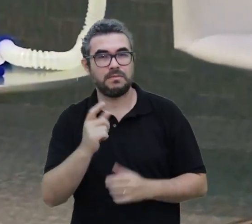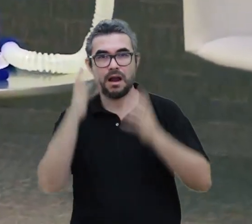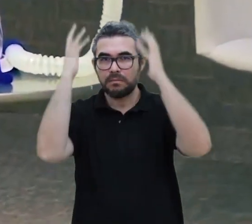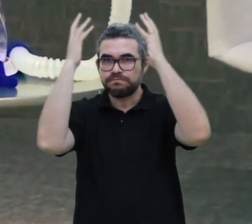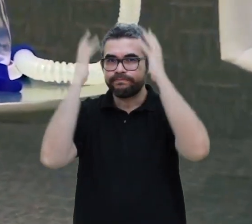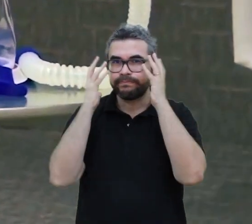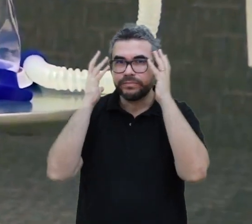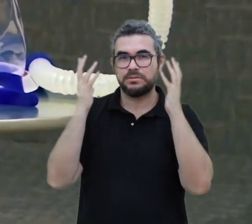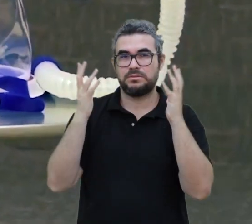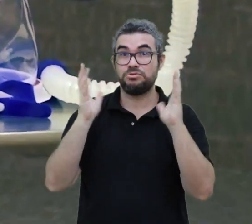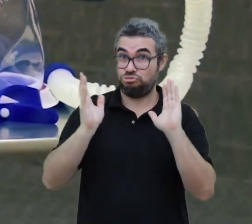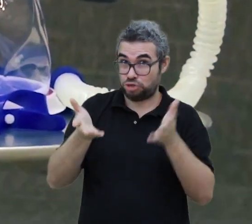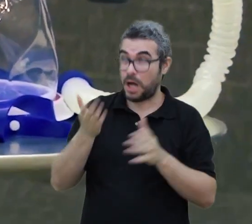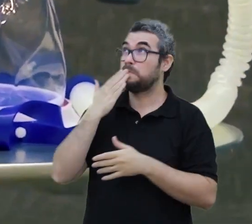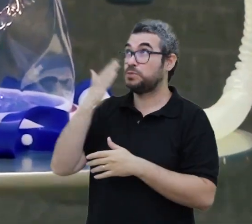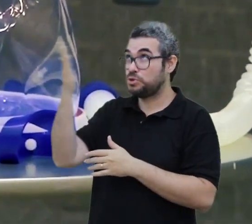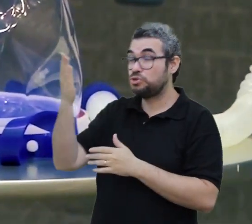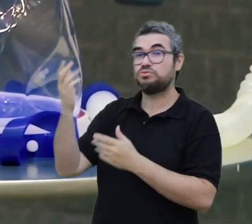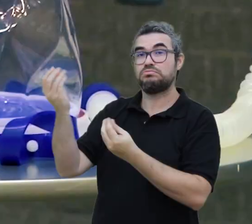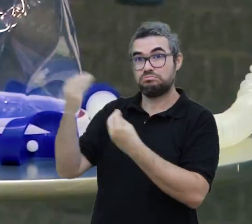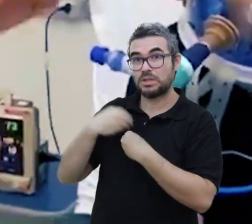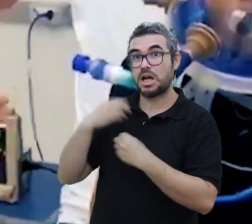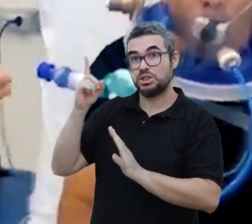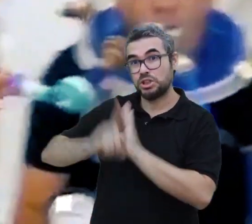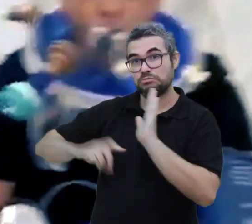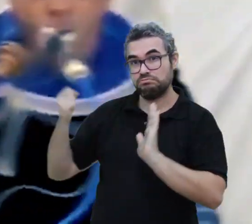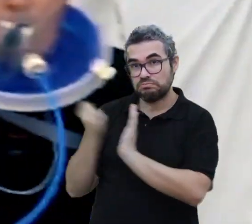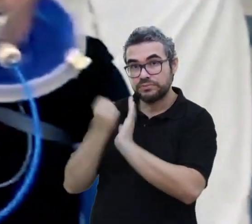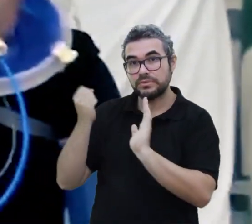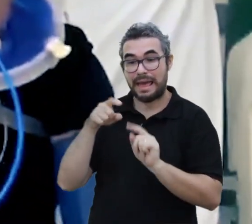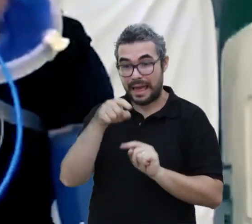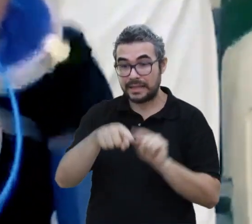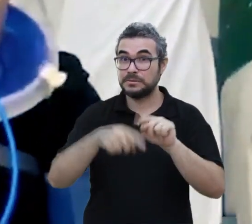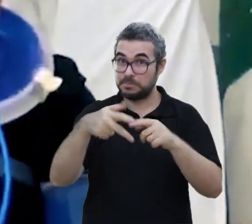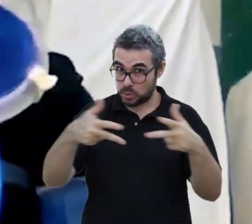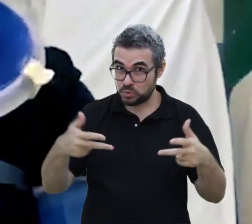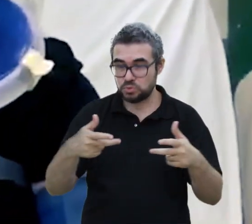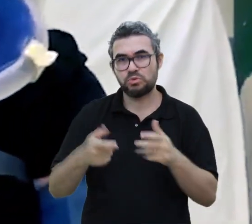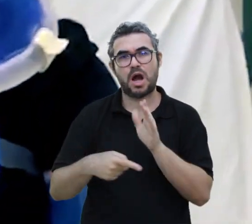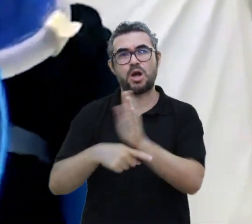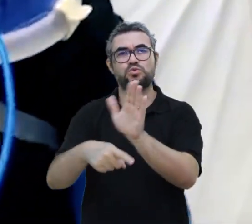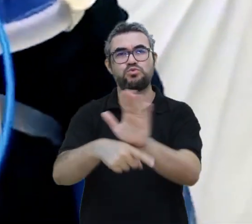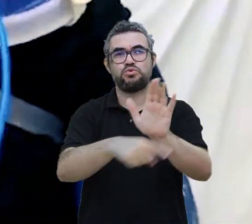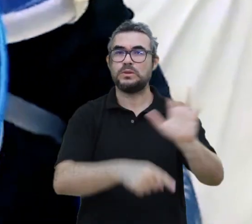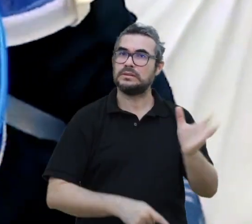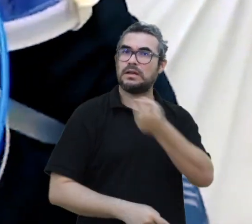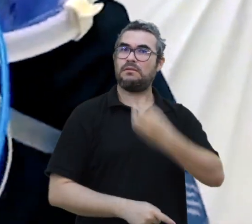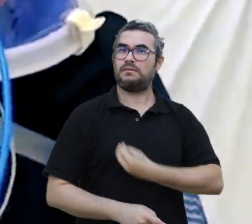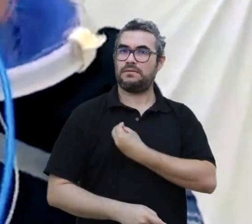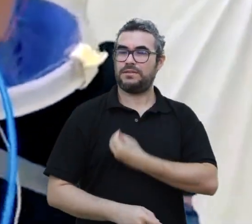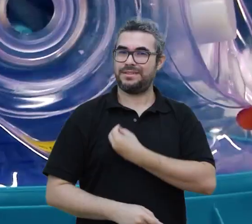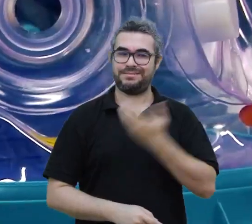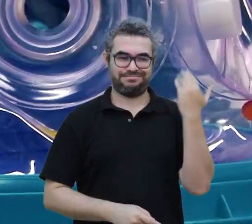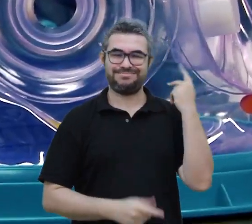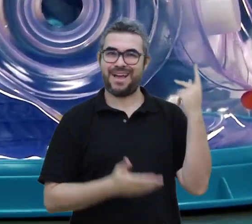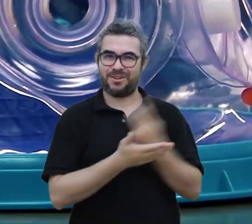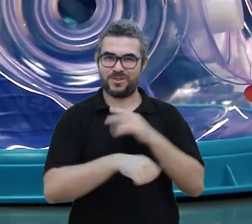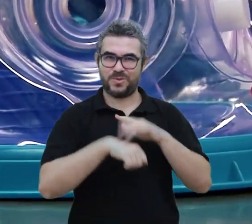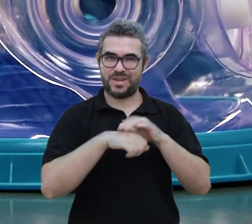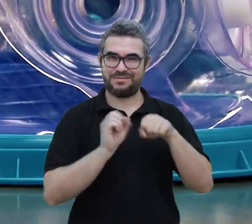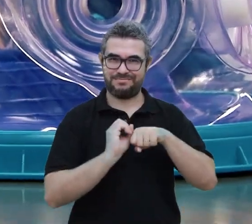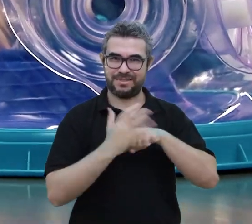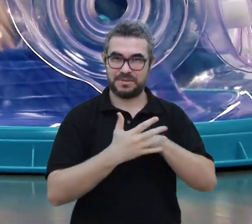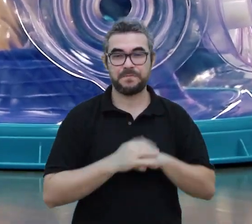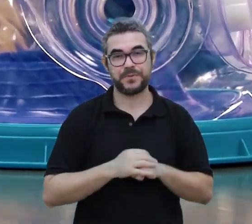é o capacete Elmo. Com o pedido de patente já depositado, o produto foi licenciado e ajudou a salvar muitas vidas durante a